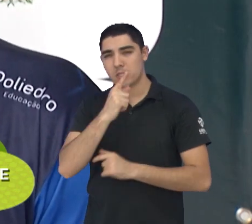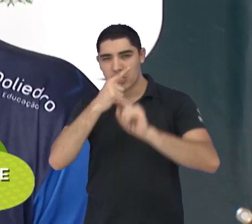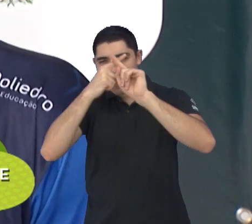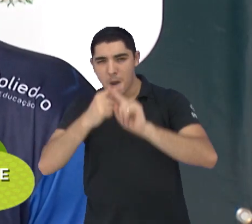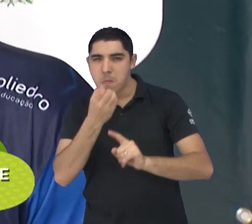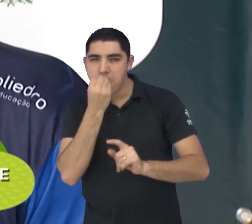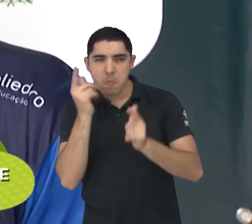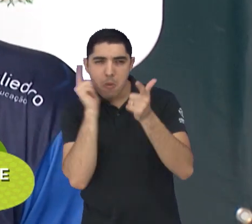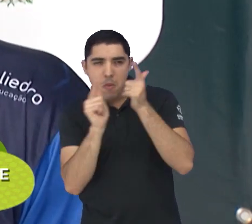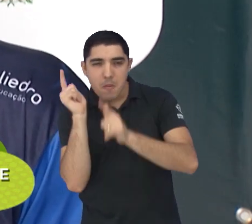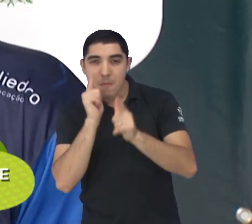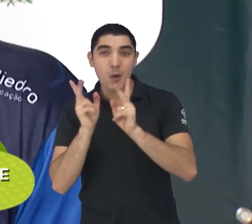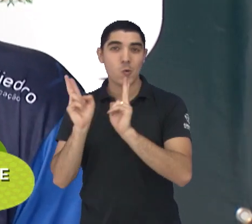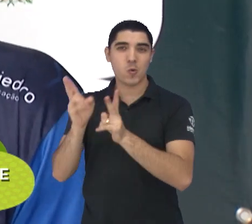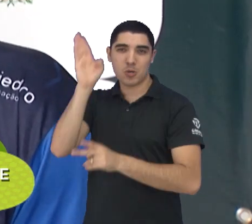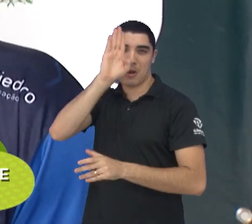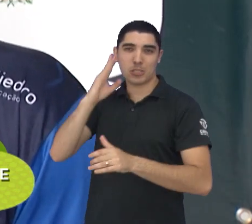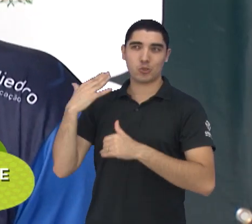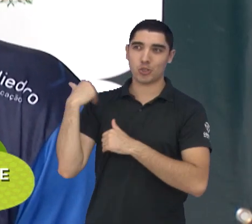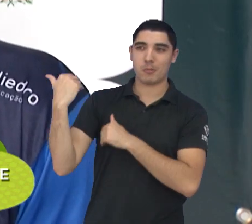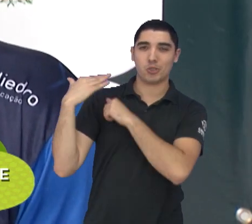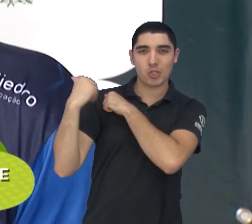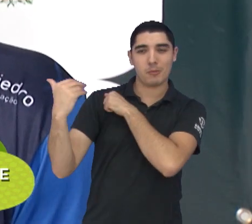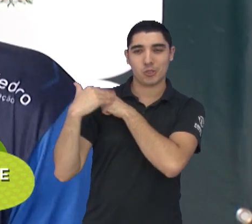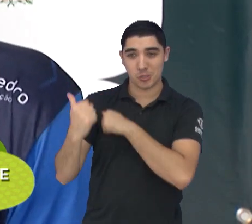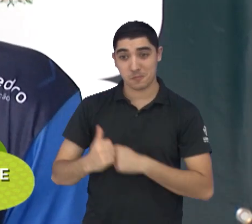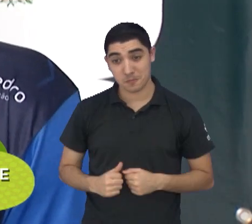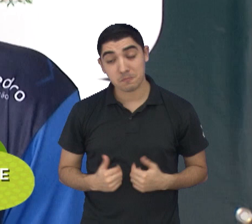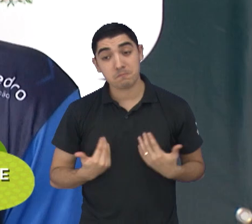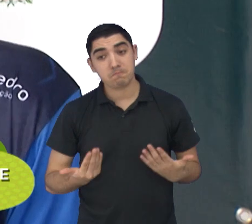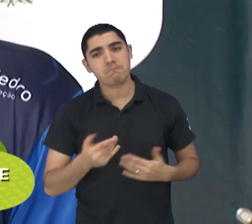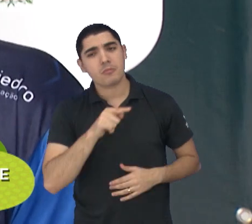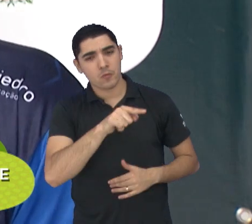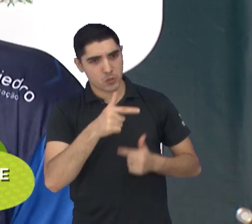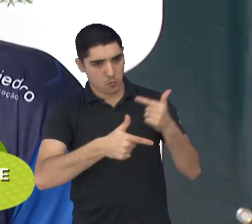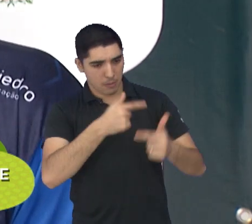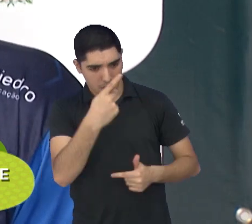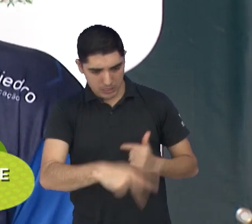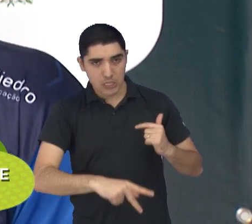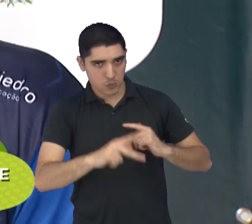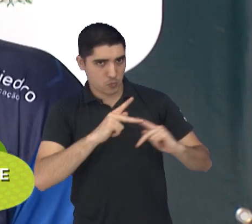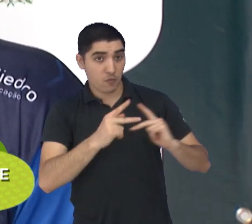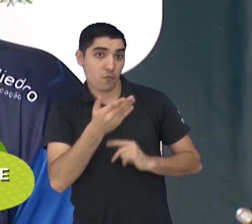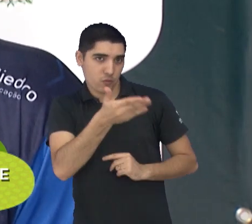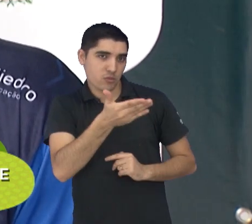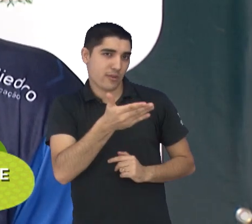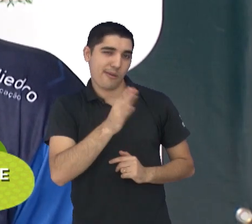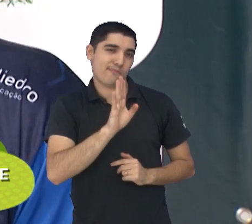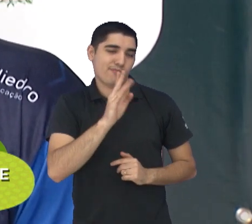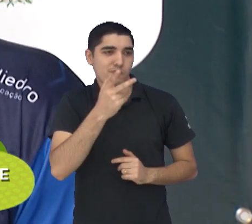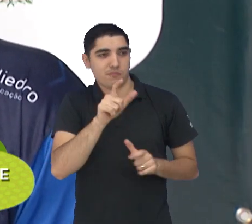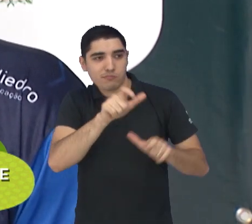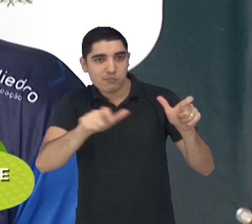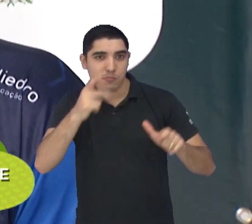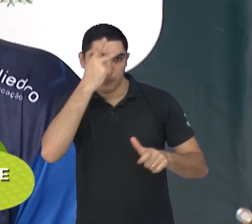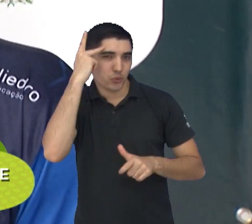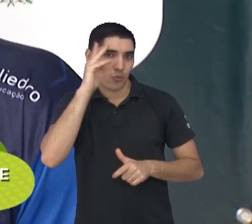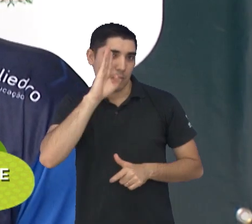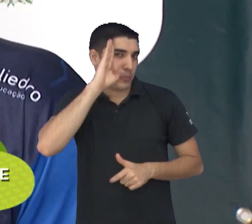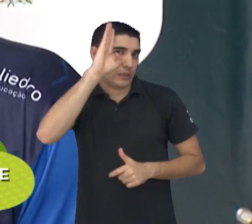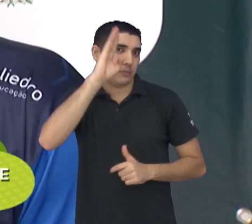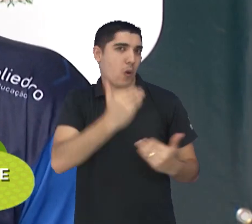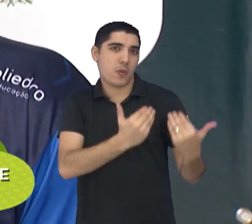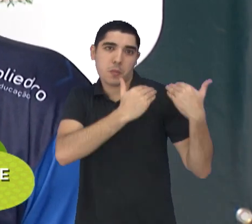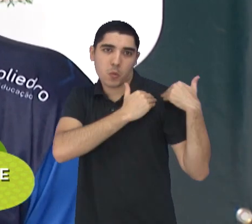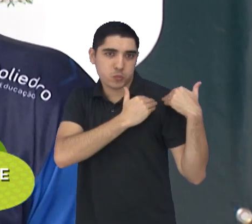continuar por lá. E falando justamente sobre o trabalho que você desenvolve aqui no São José, você é um dos protagonistas do time nessa temporada, Fazendo